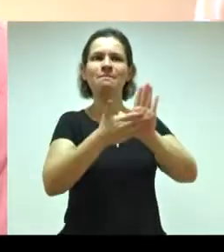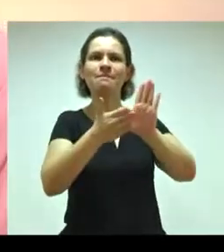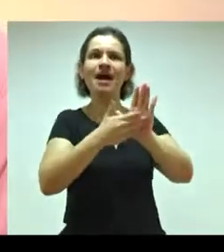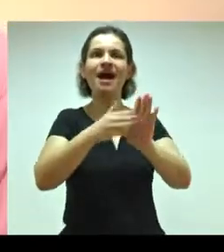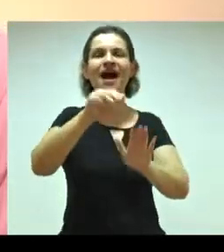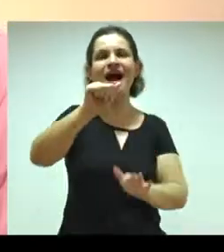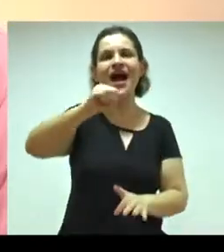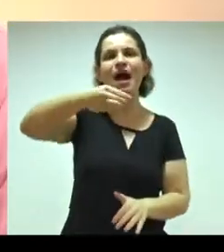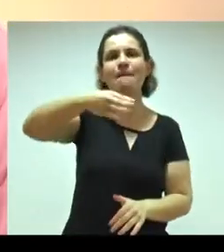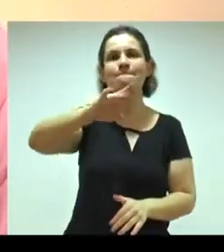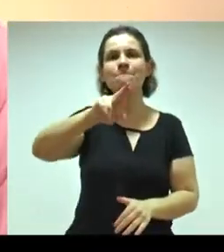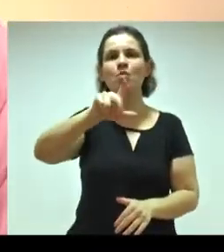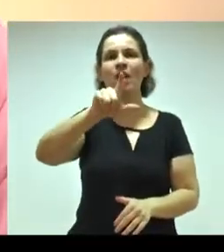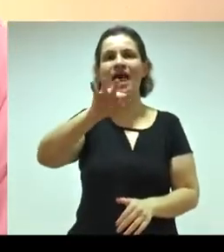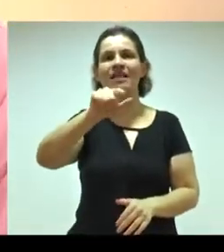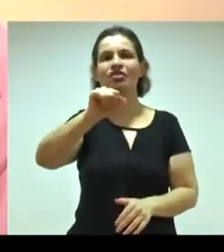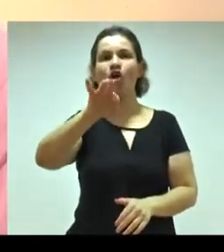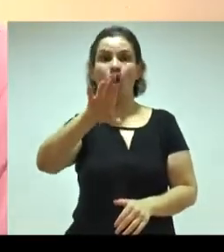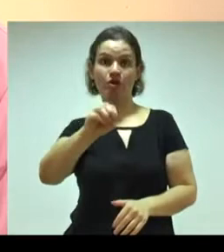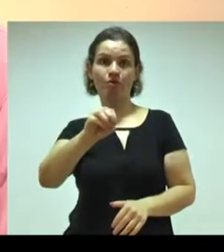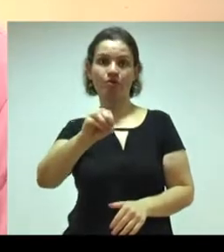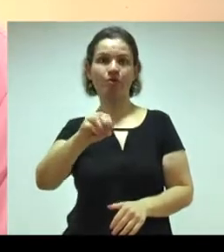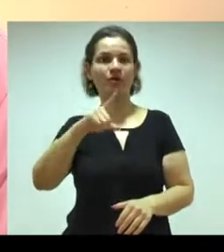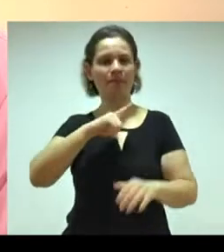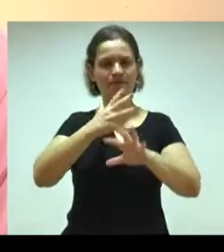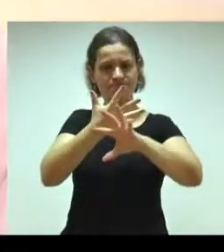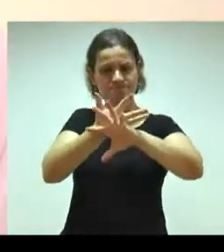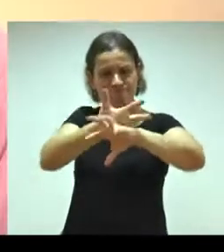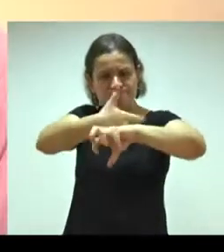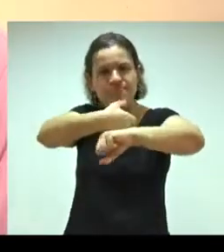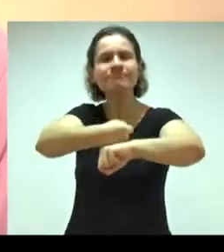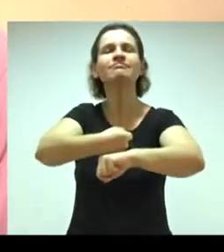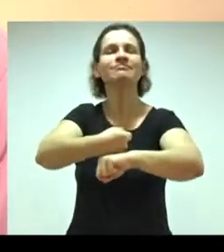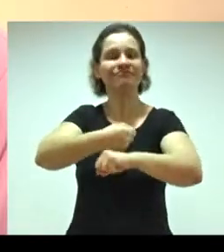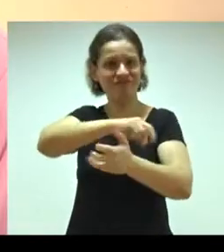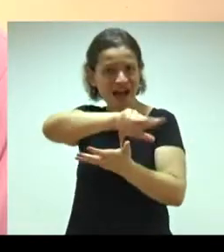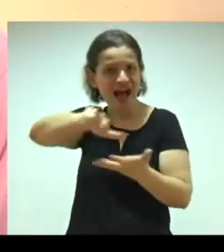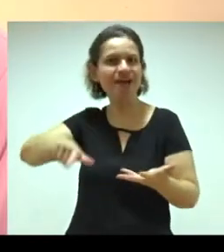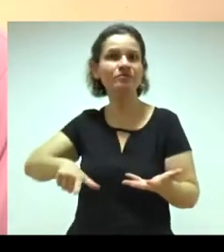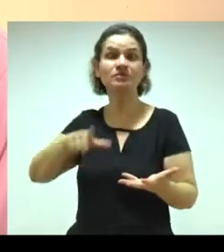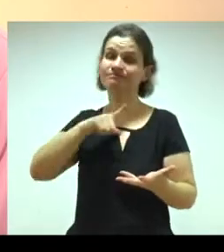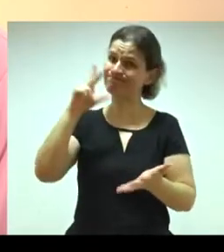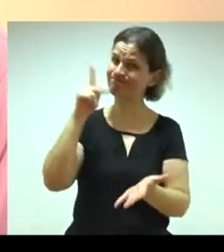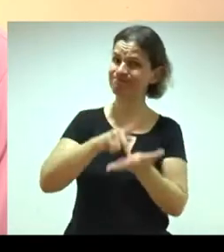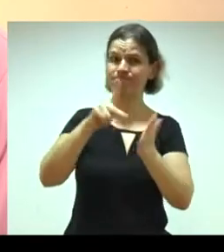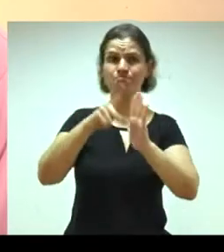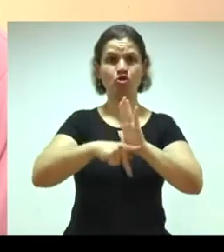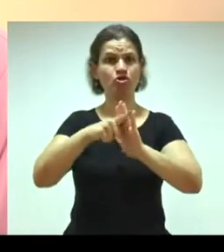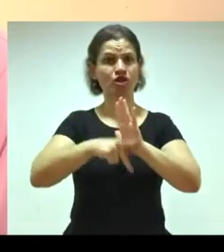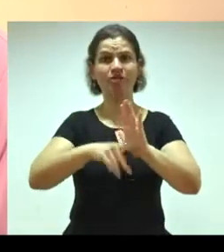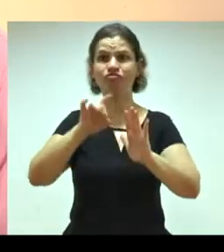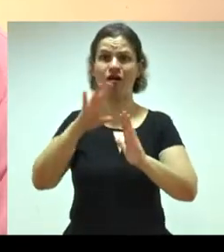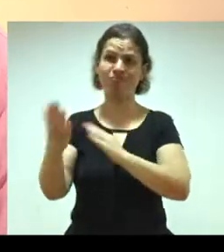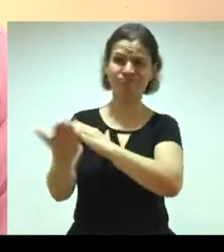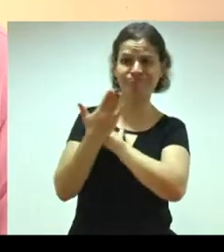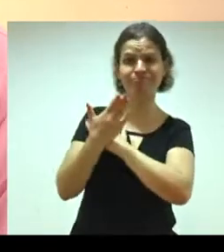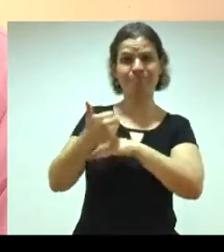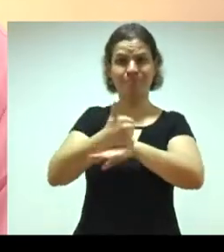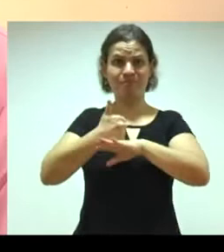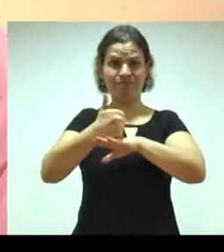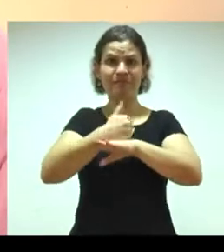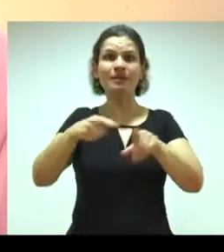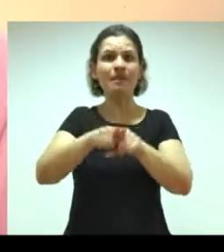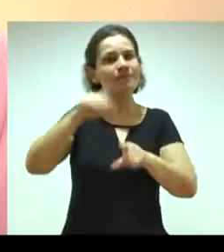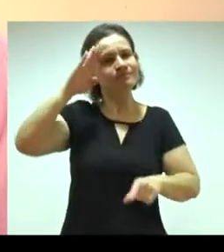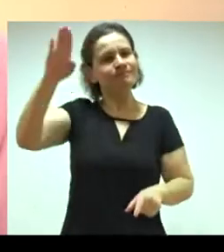ambulatorial e uma proposta realmente interdisciplinar. Realmente é um projeto que só agrega tanto aos profissionais,